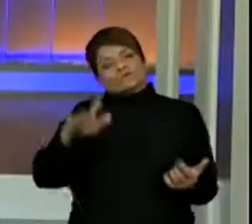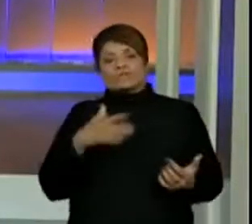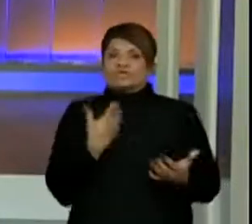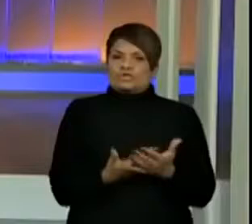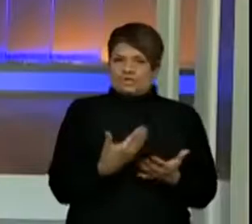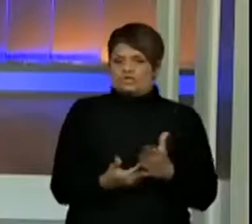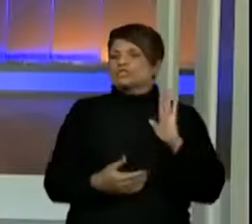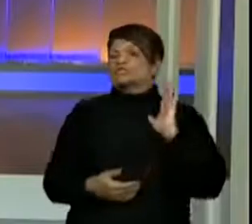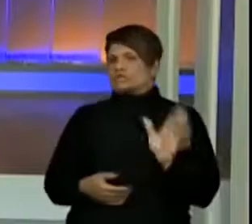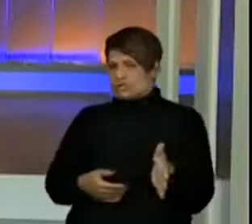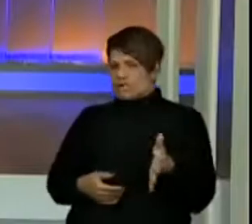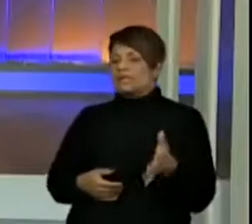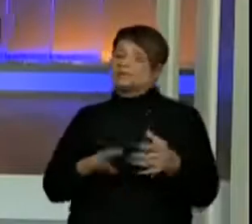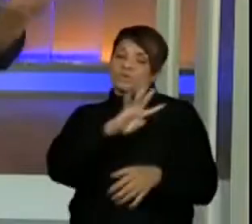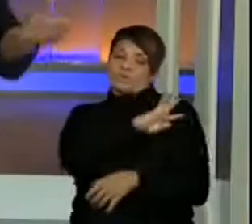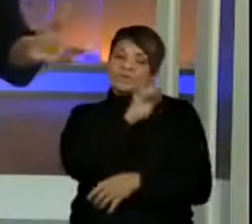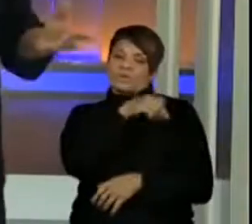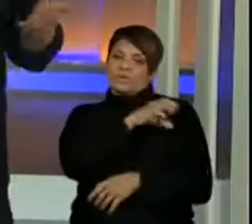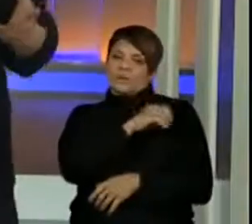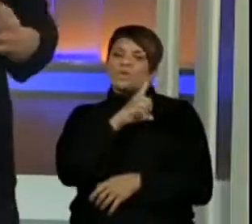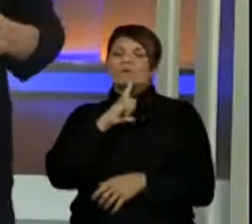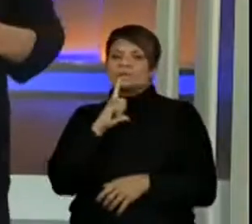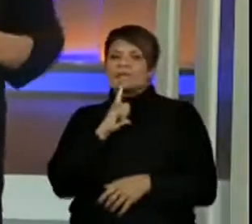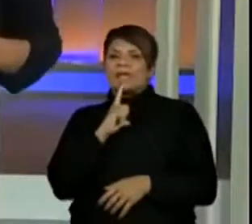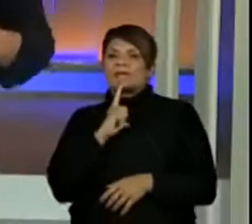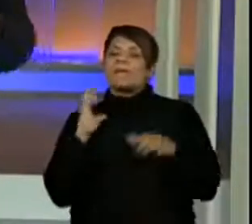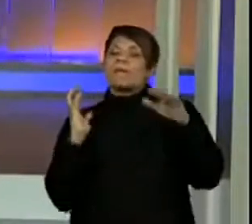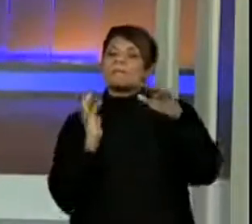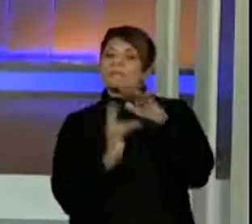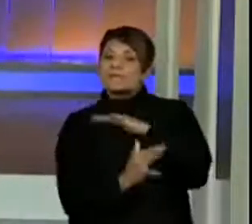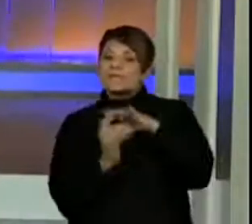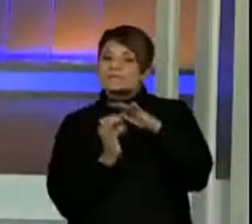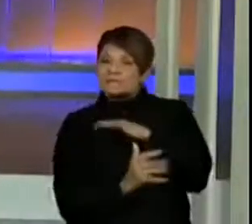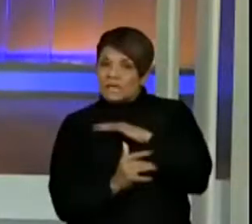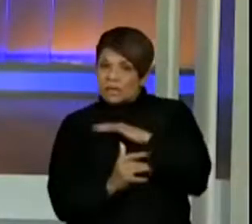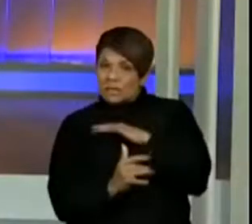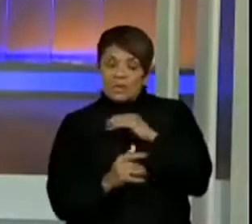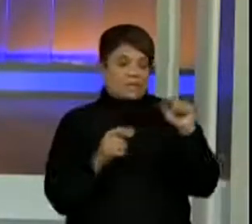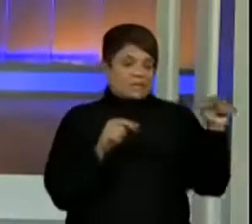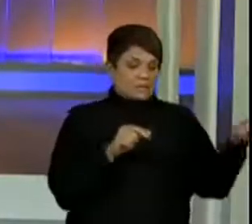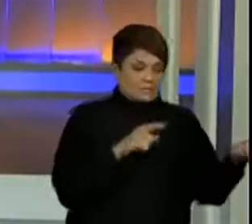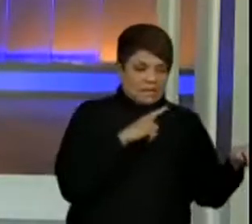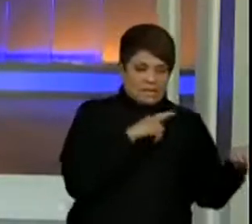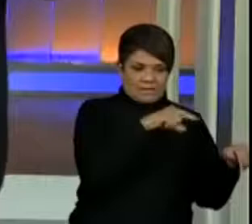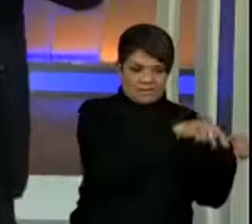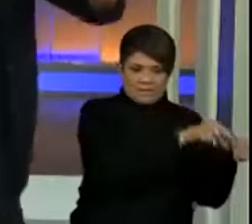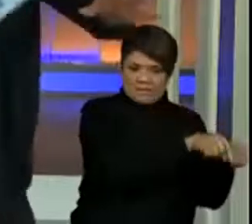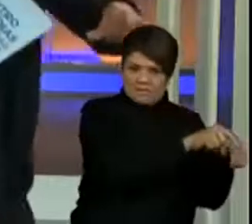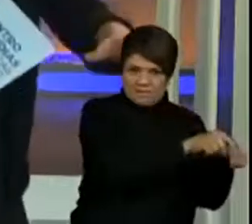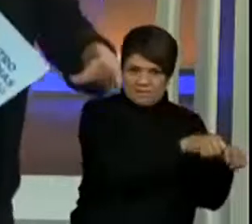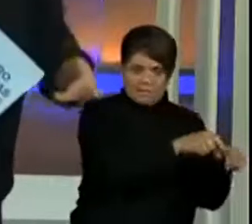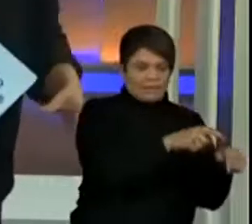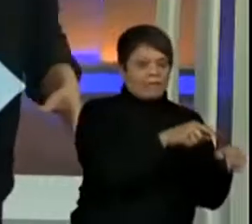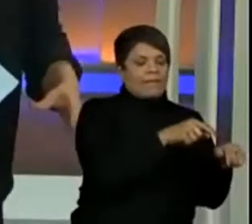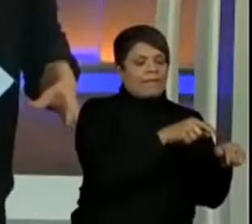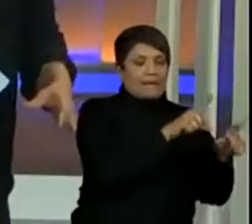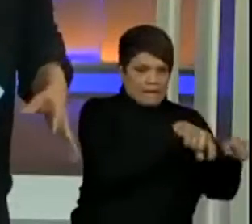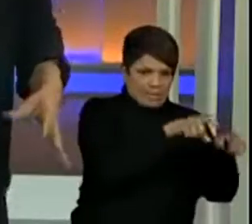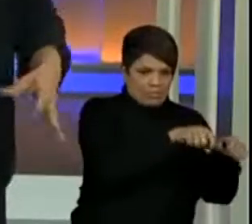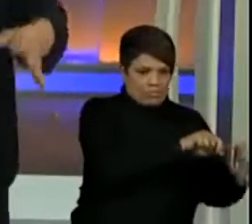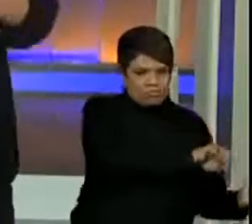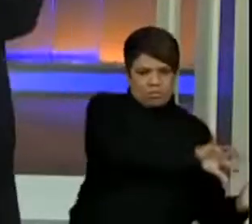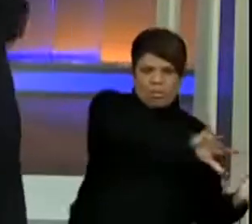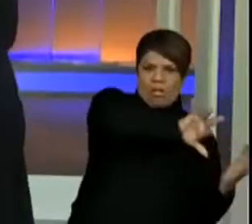ano a questão da migração das pessoas que saem do campo e vêm para a cidade.